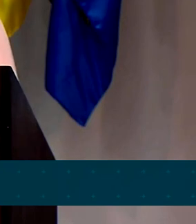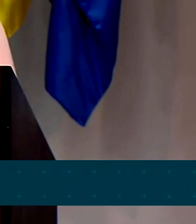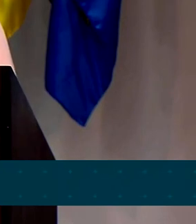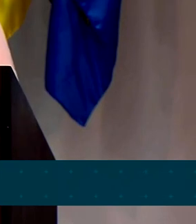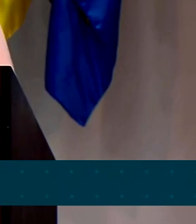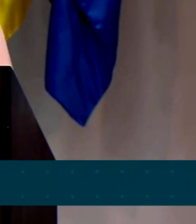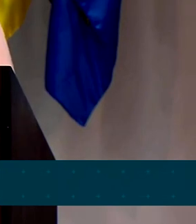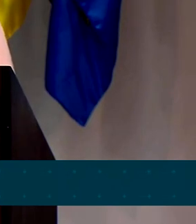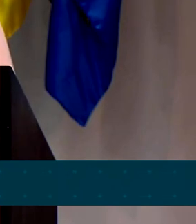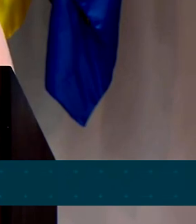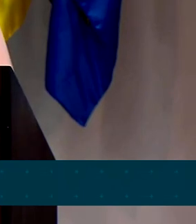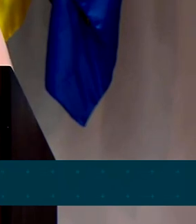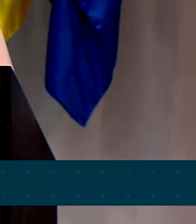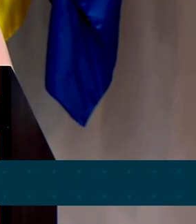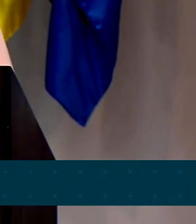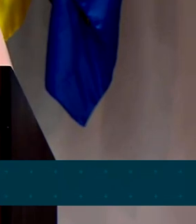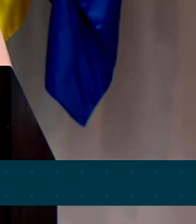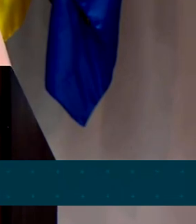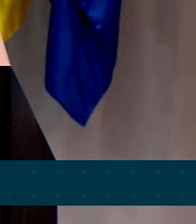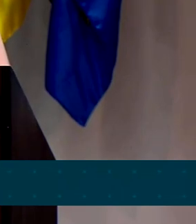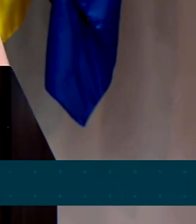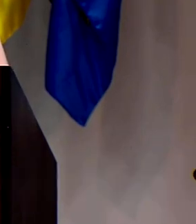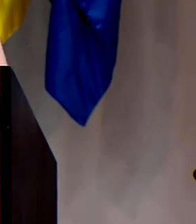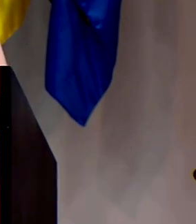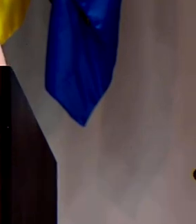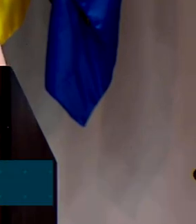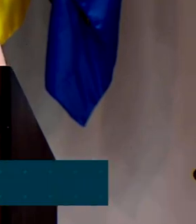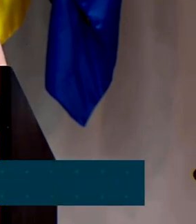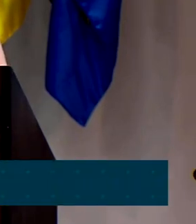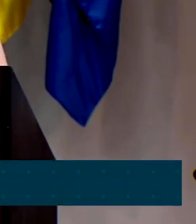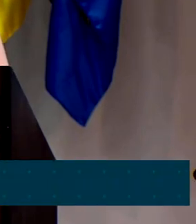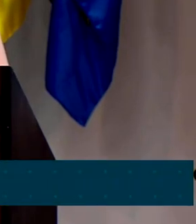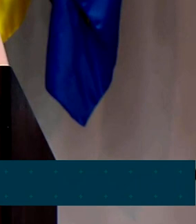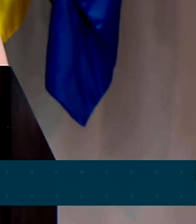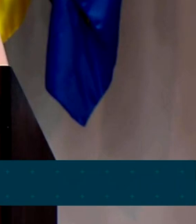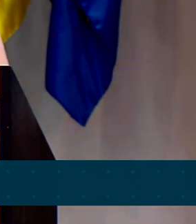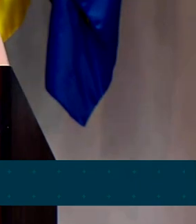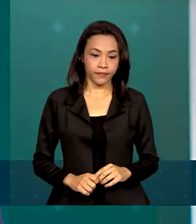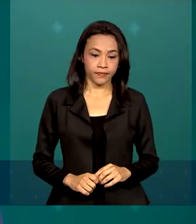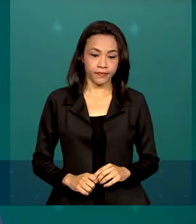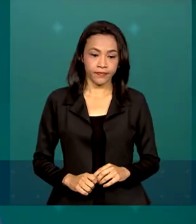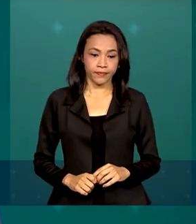direitos e da proteção contra qualquer tipo de discriminação.